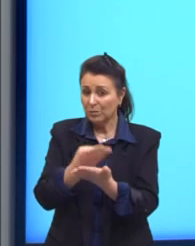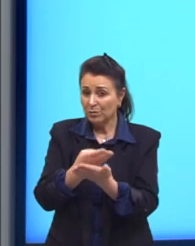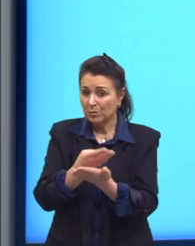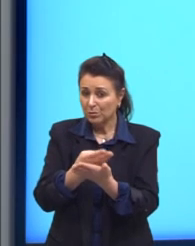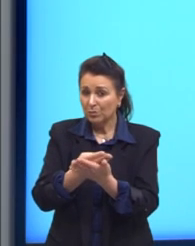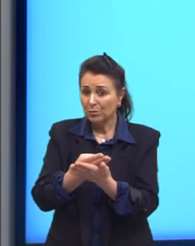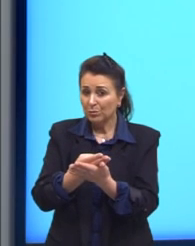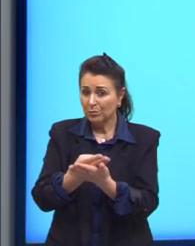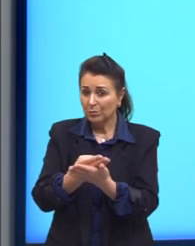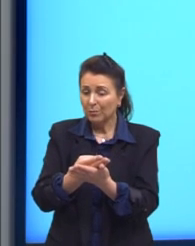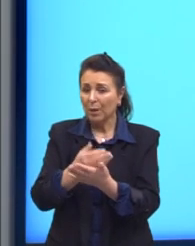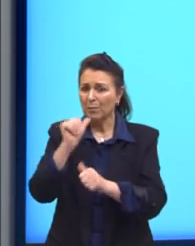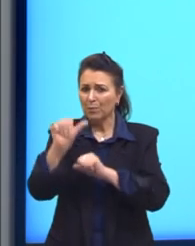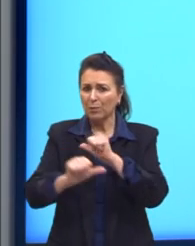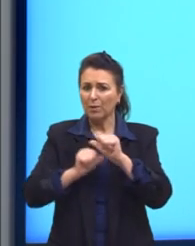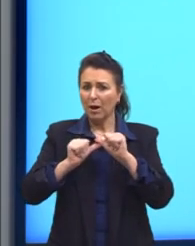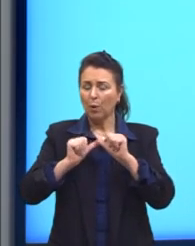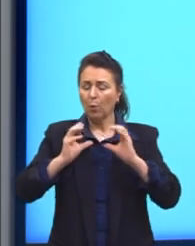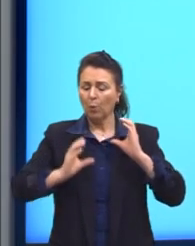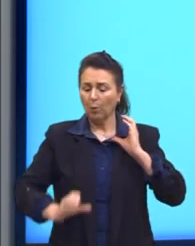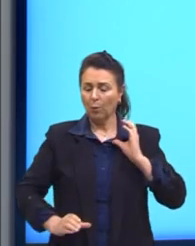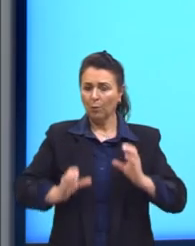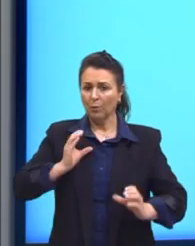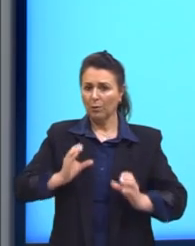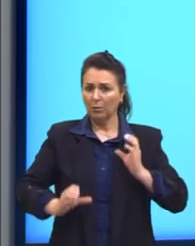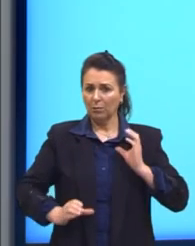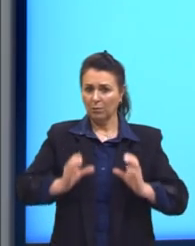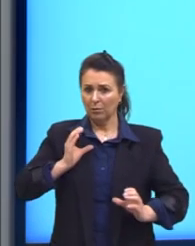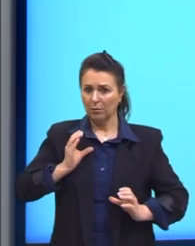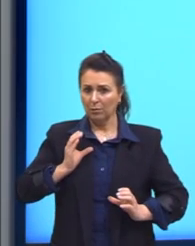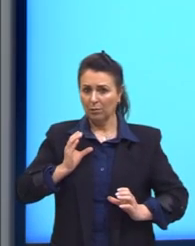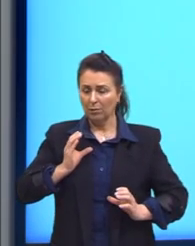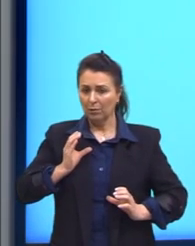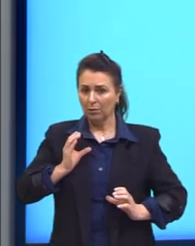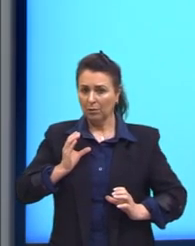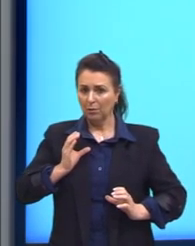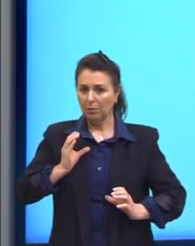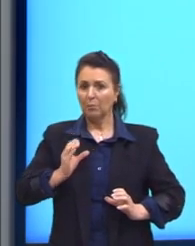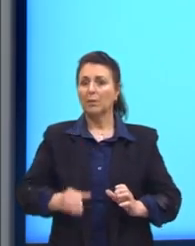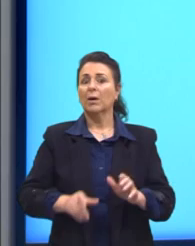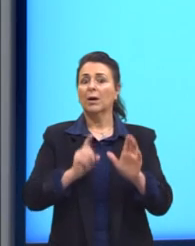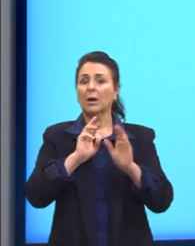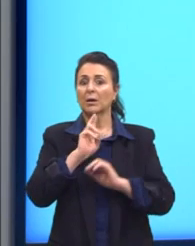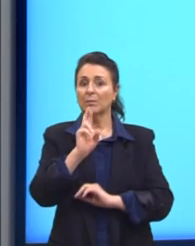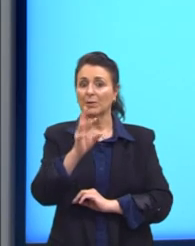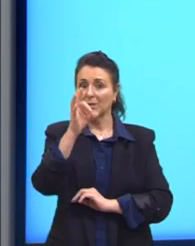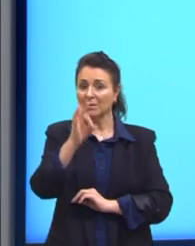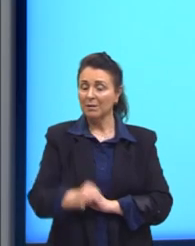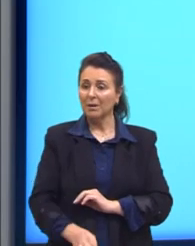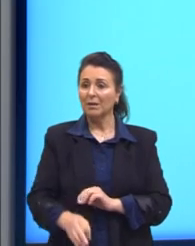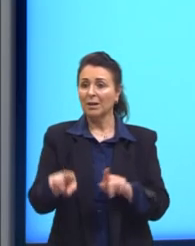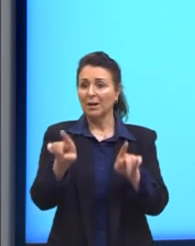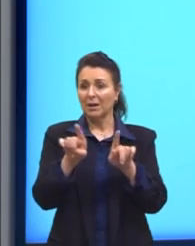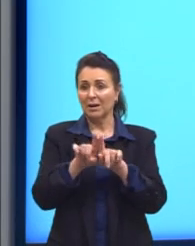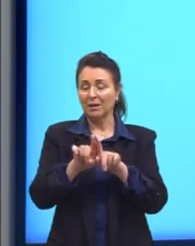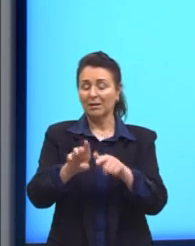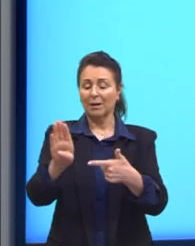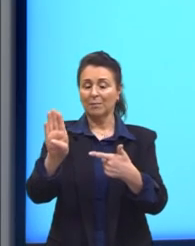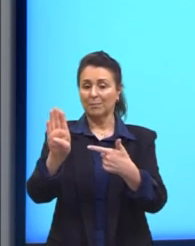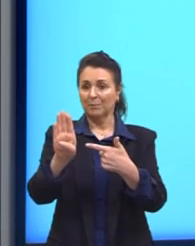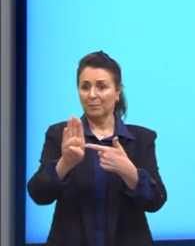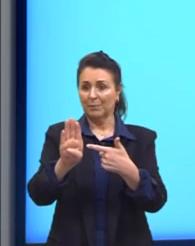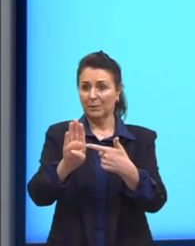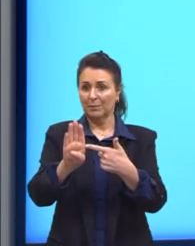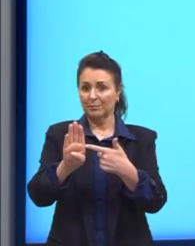Qual é a nossa resposta correta aqui, pessoal? A nossa letra B, ele vai